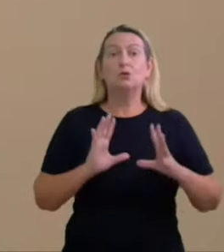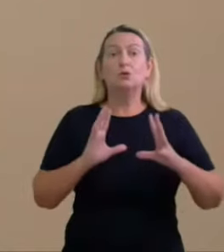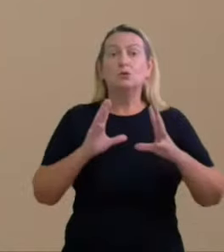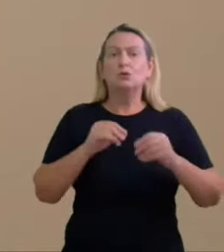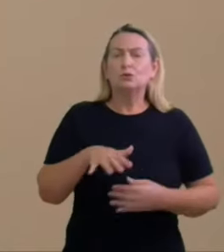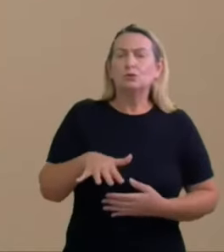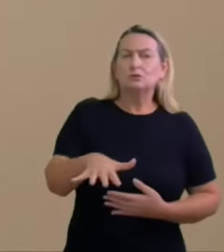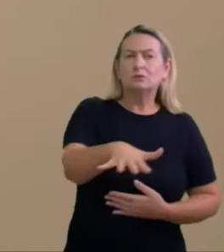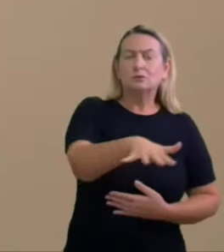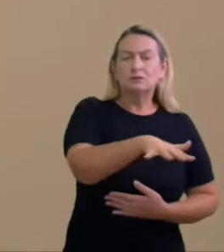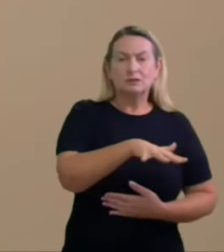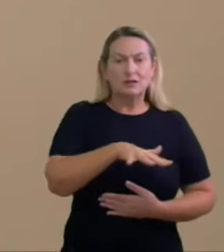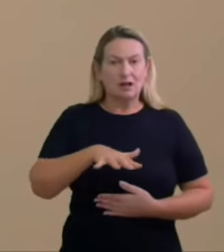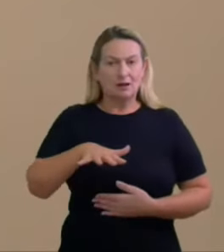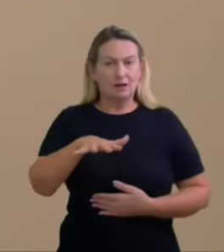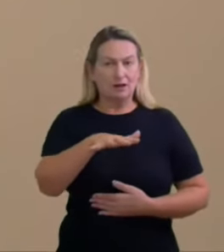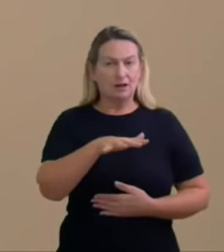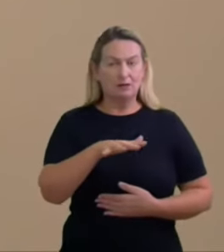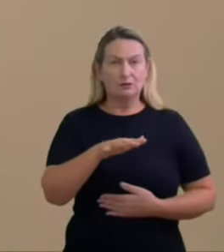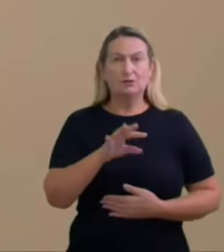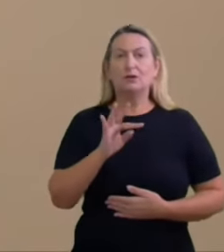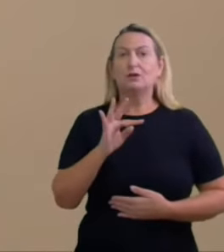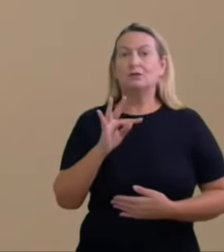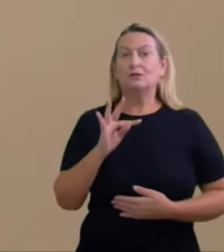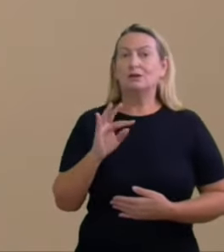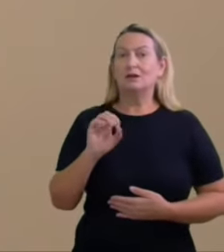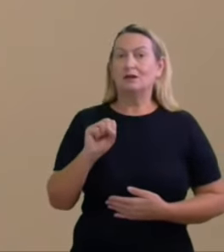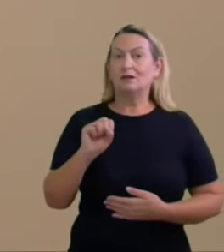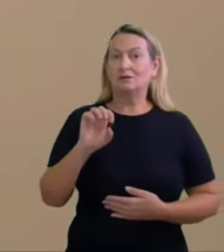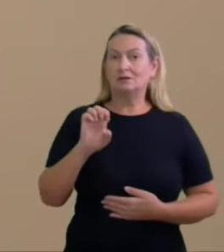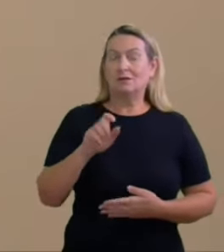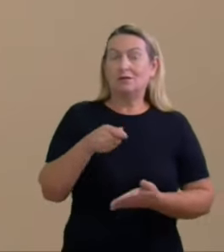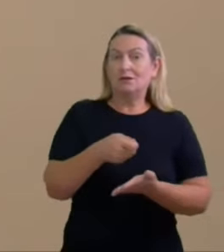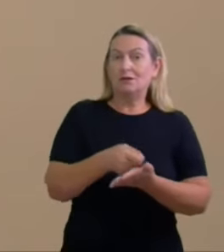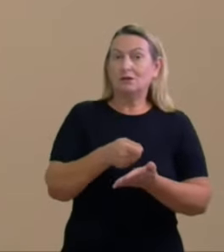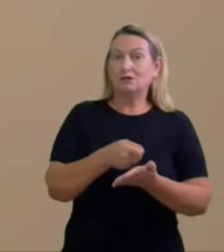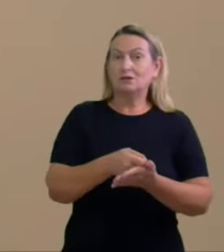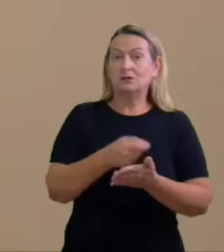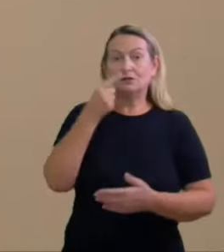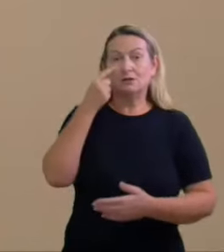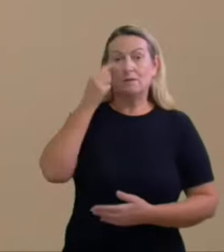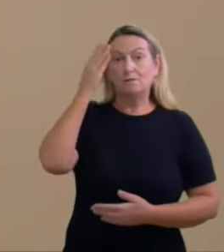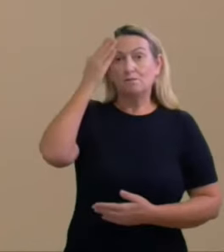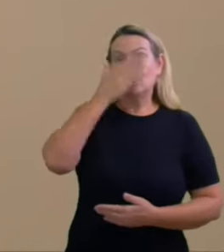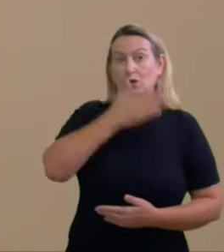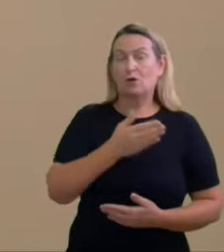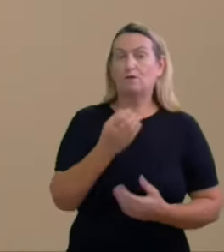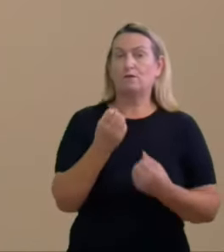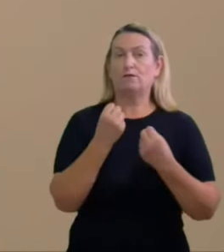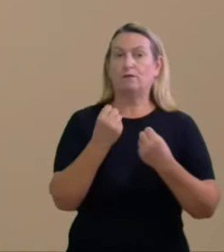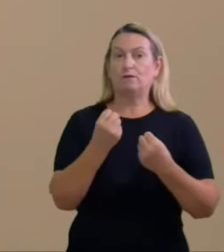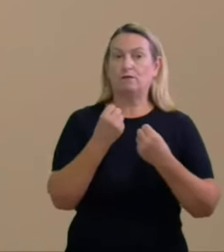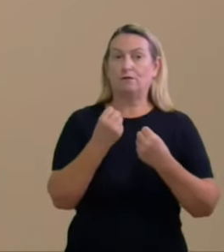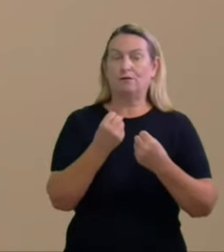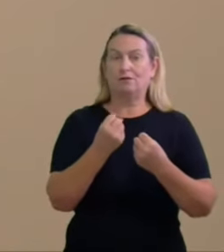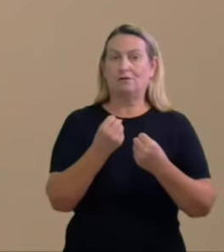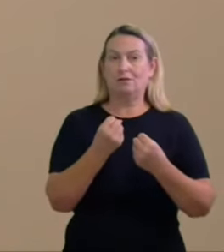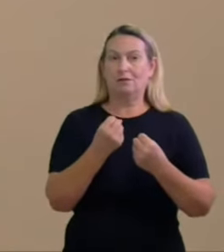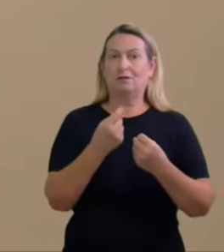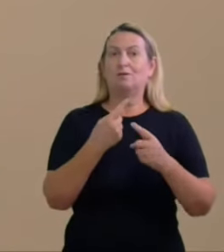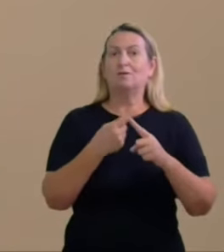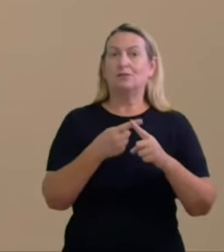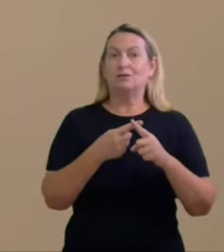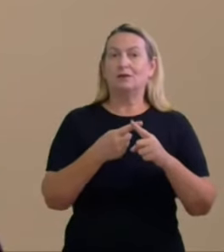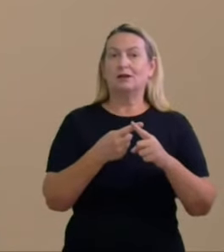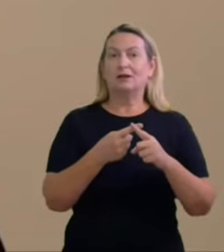que o TSE exige prova robusta pois vai usurpar mandato eletivo atingindo o direito tanto do